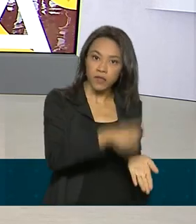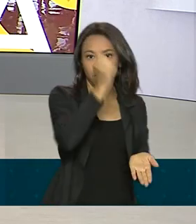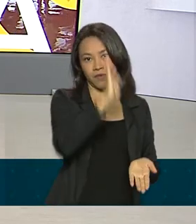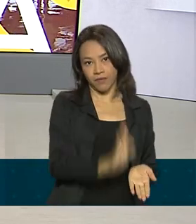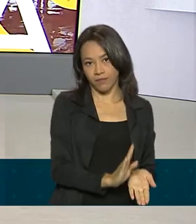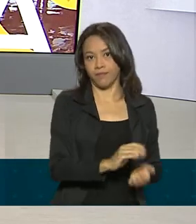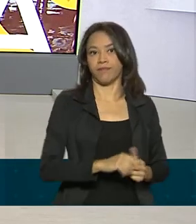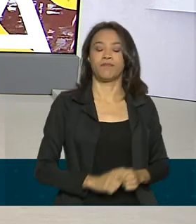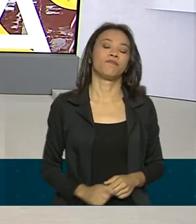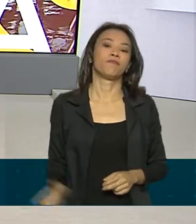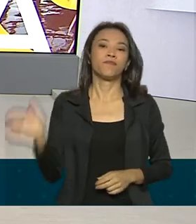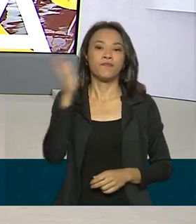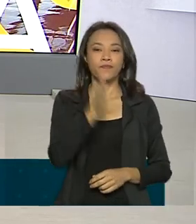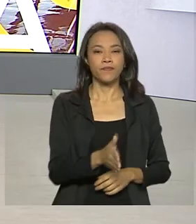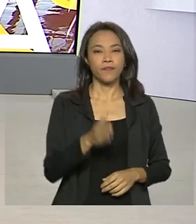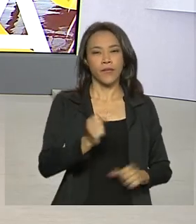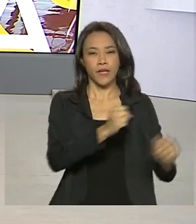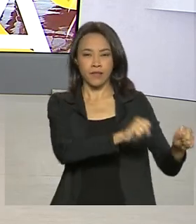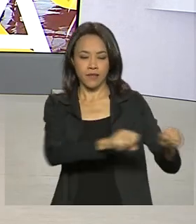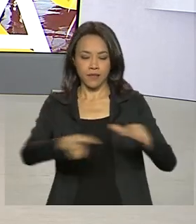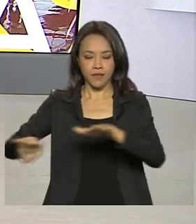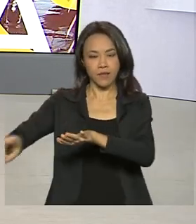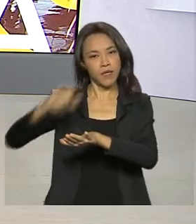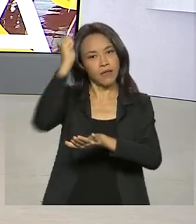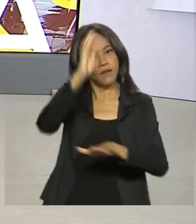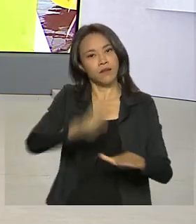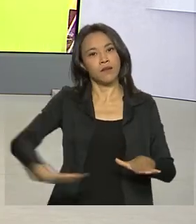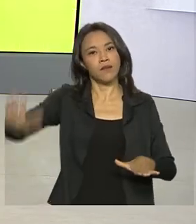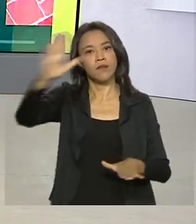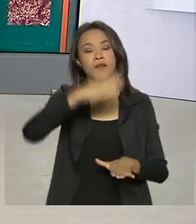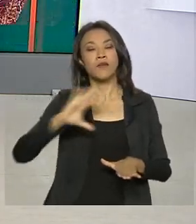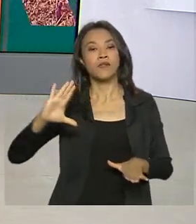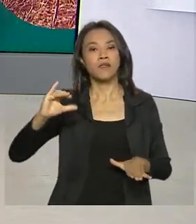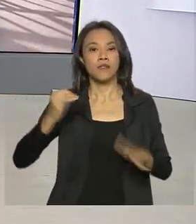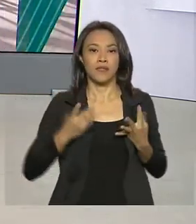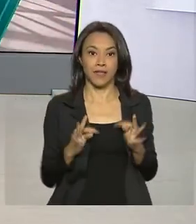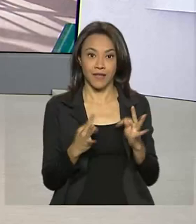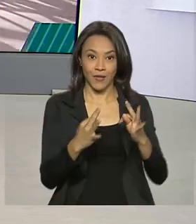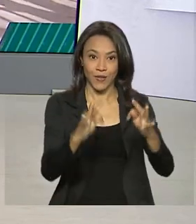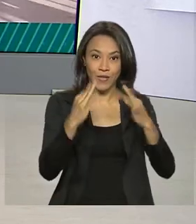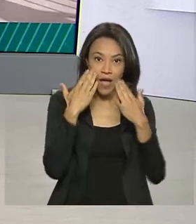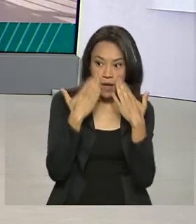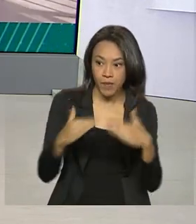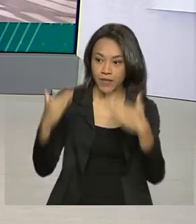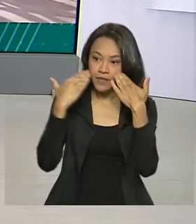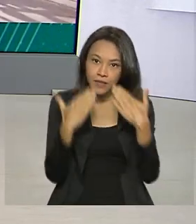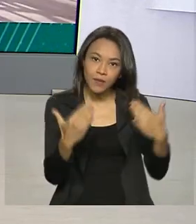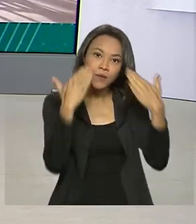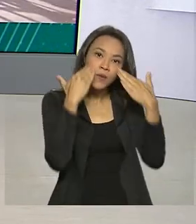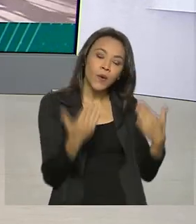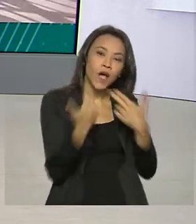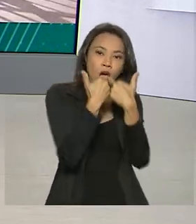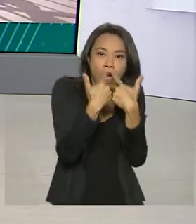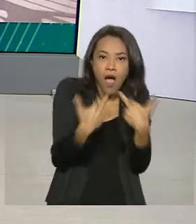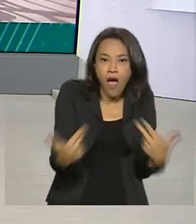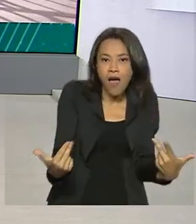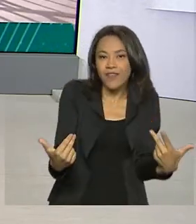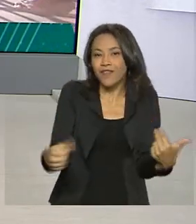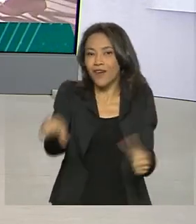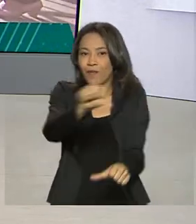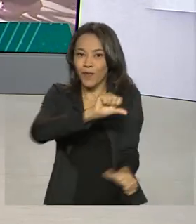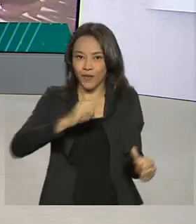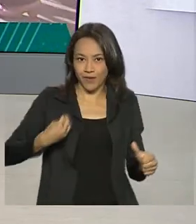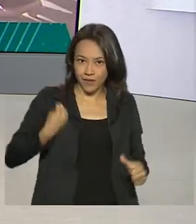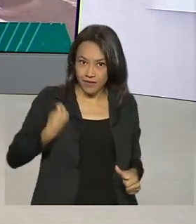A Semana Nacional de Ciência e Tecnologia apresentou aos visitantes as inovações que vão transformar a nossa vida